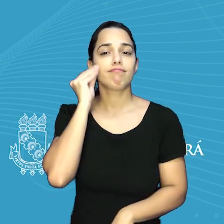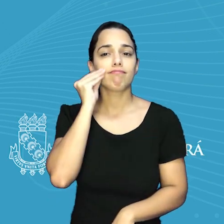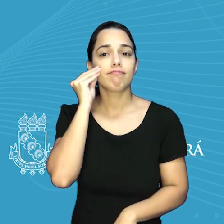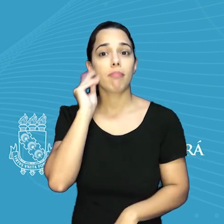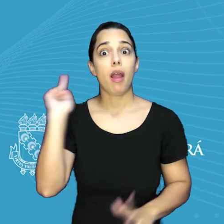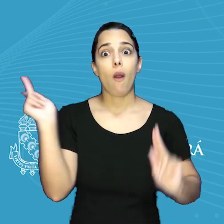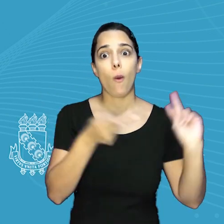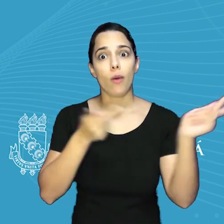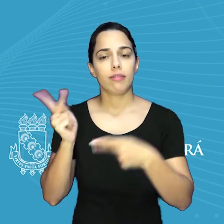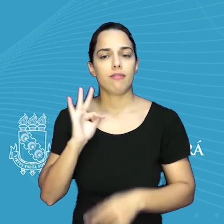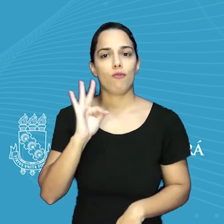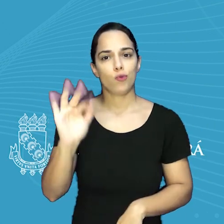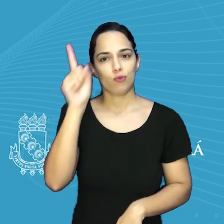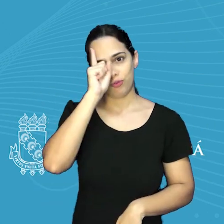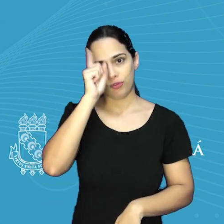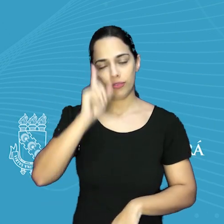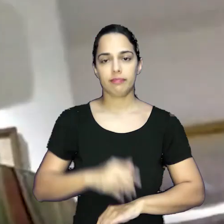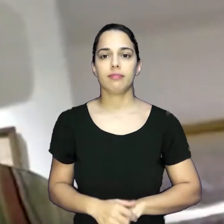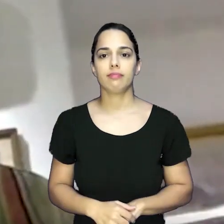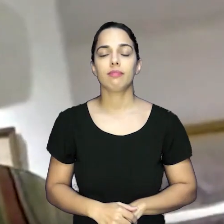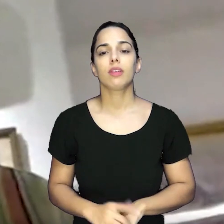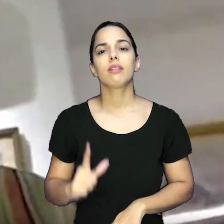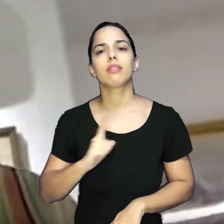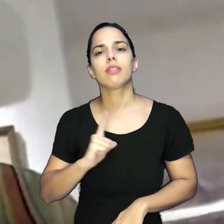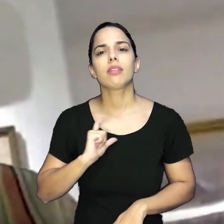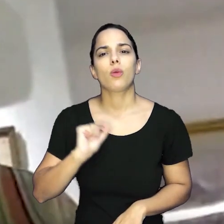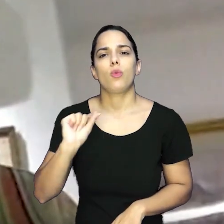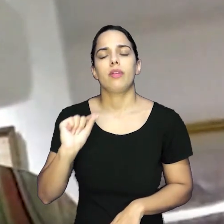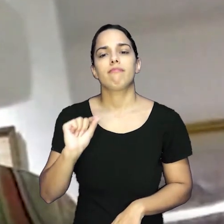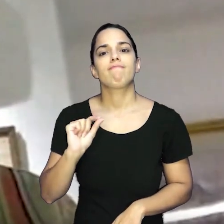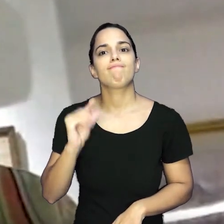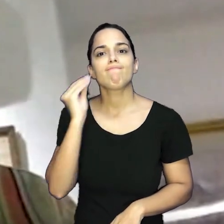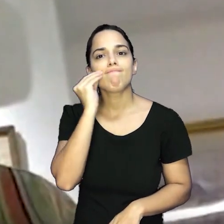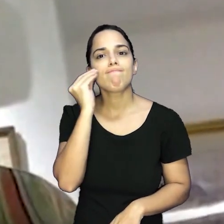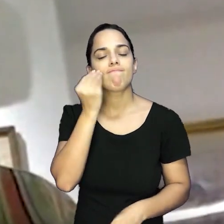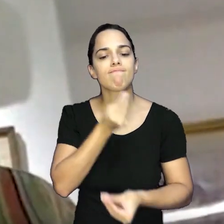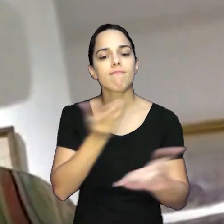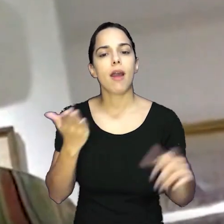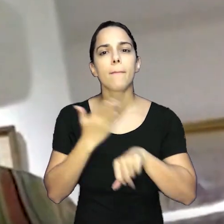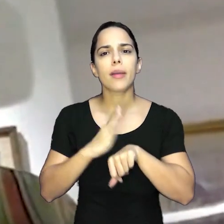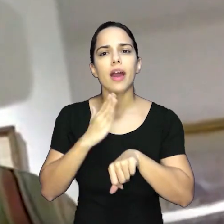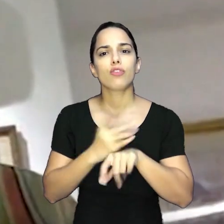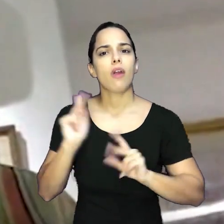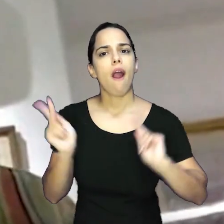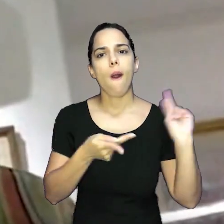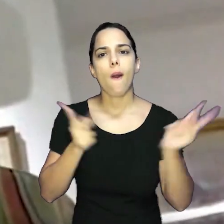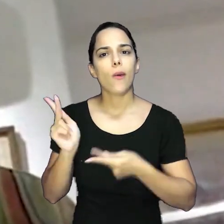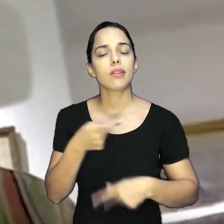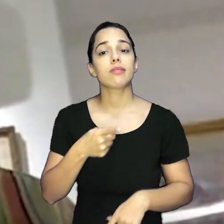situações com as quais possam se deparar no dia a dia. A gente vai tentar encenar